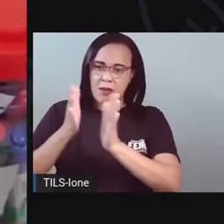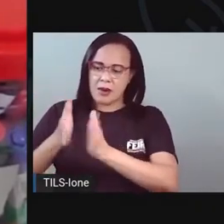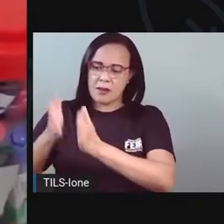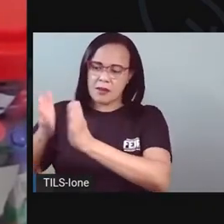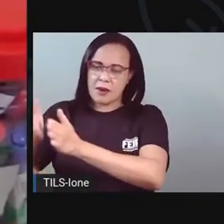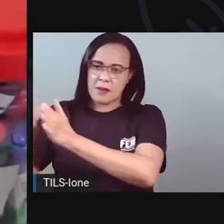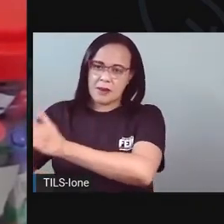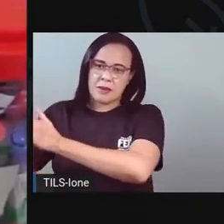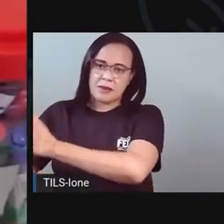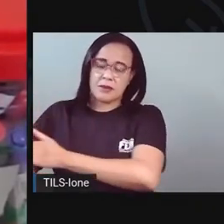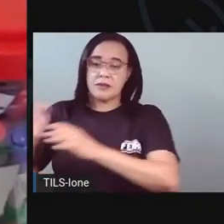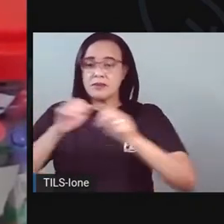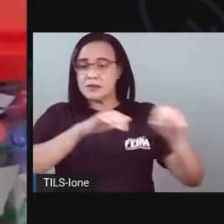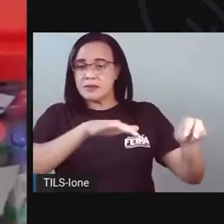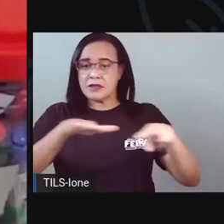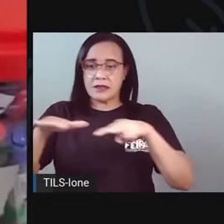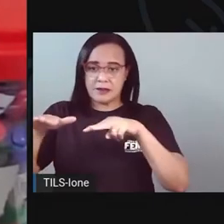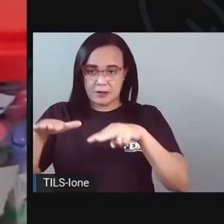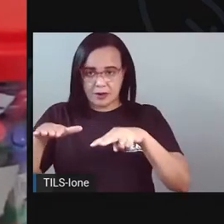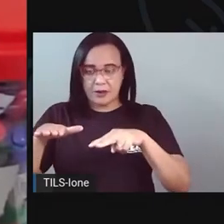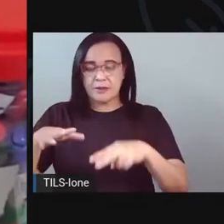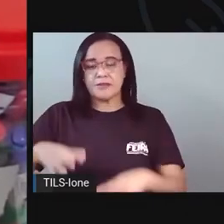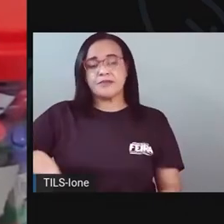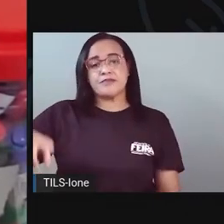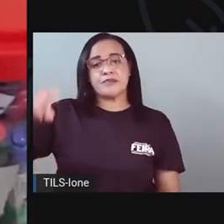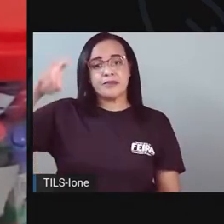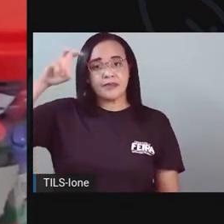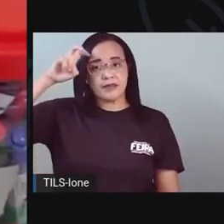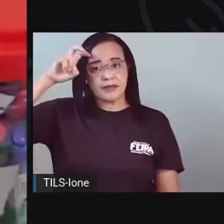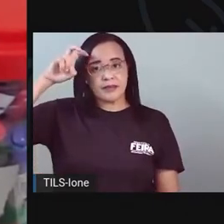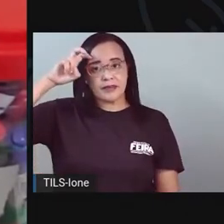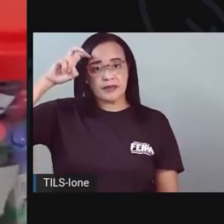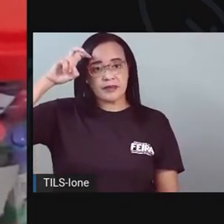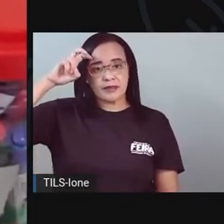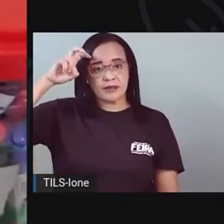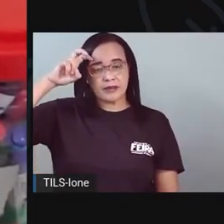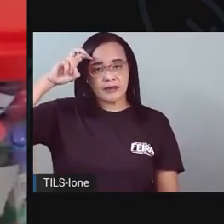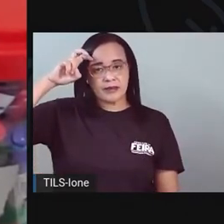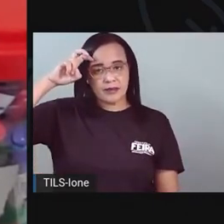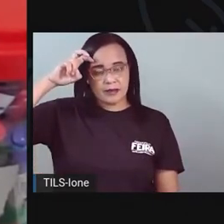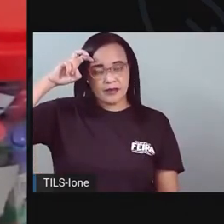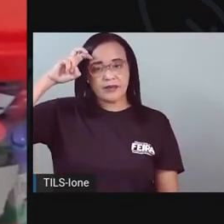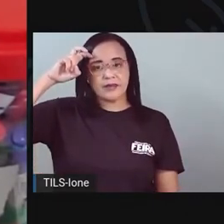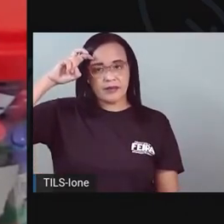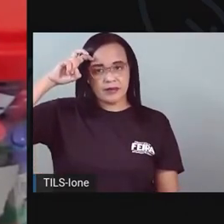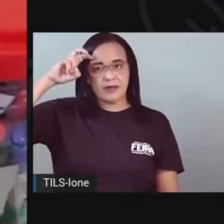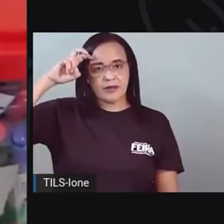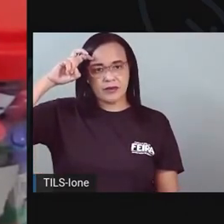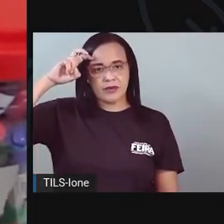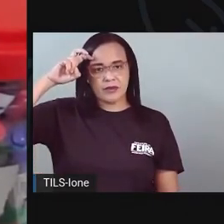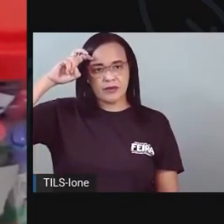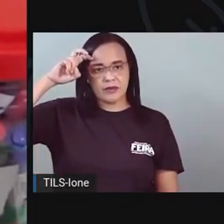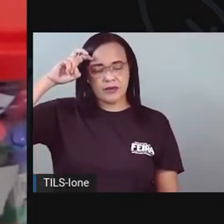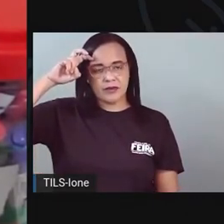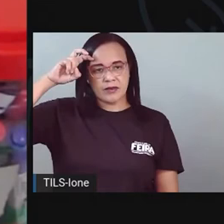Quarta-feira. E aí eu tenho aqui por último o quê, ó? Agora, quinta-feira.